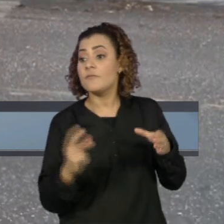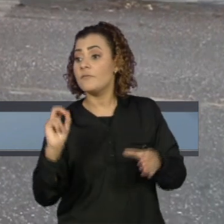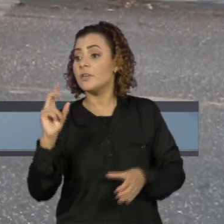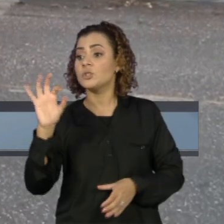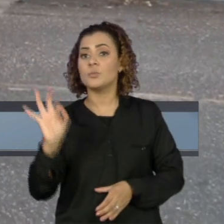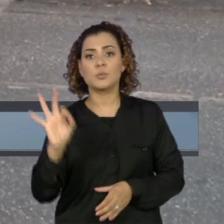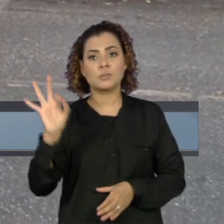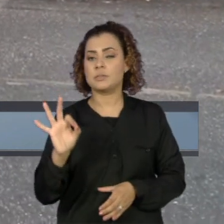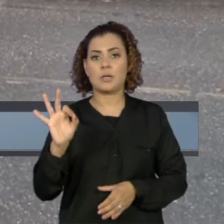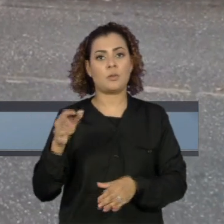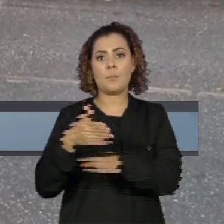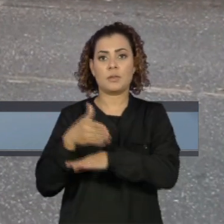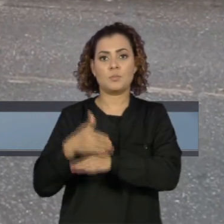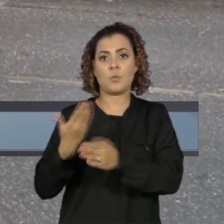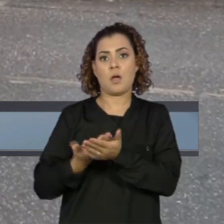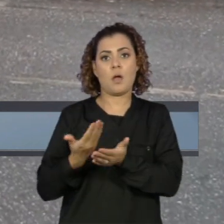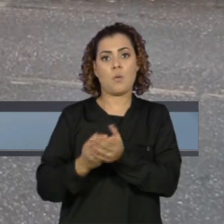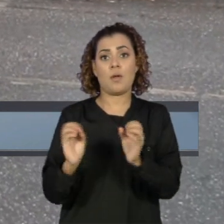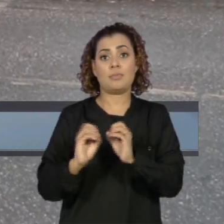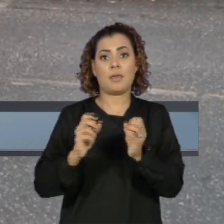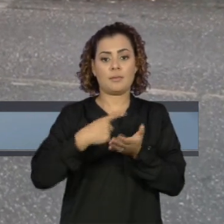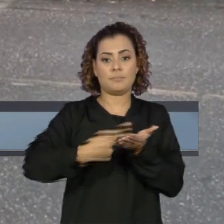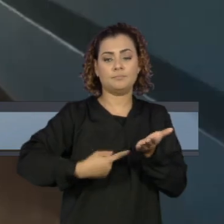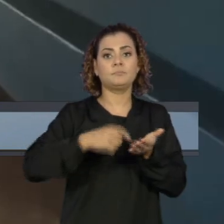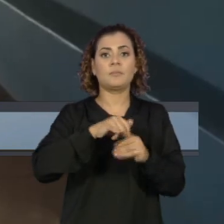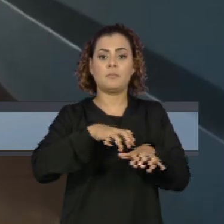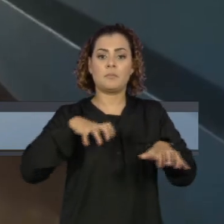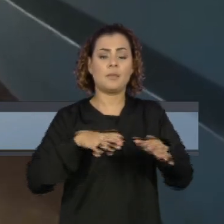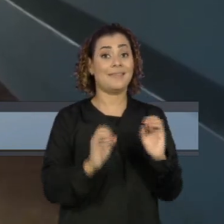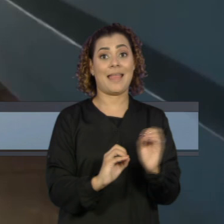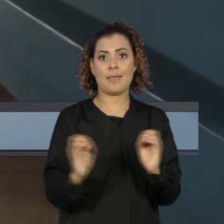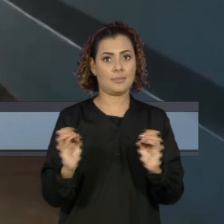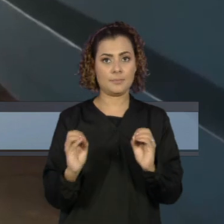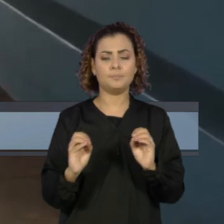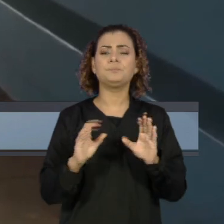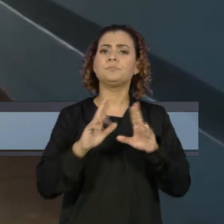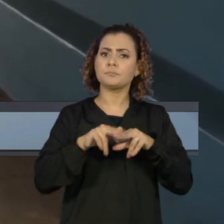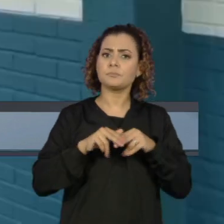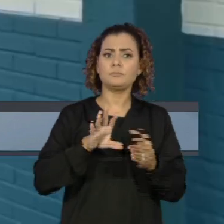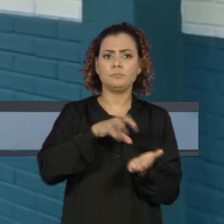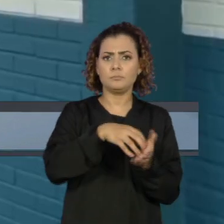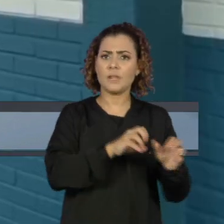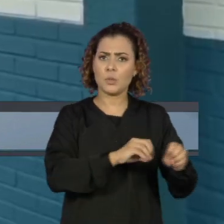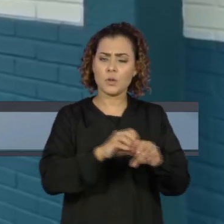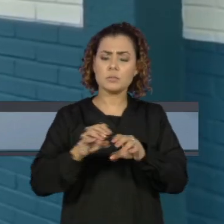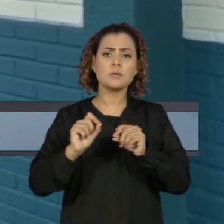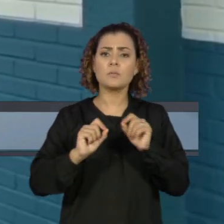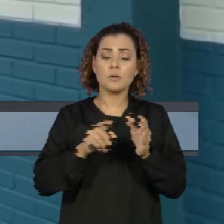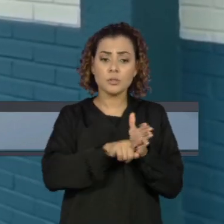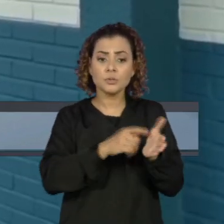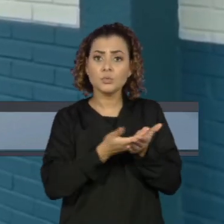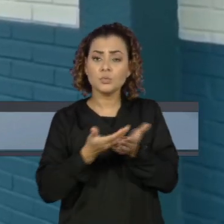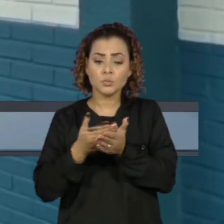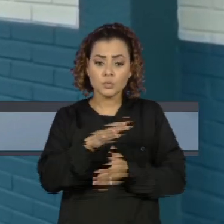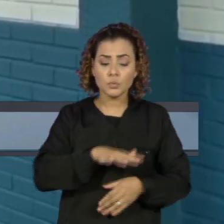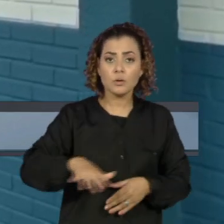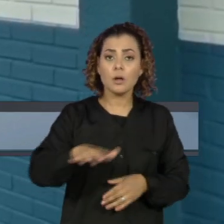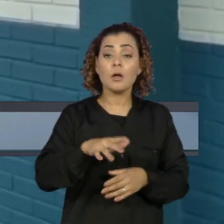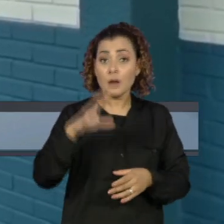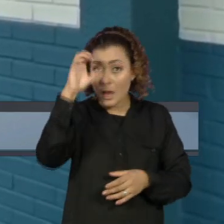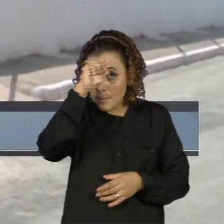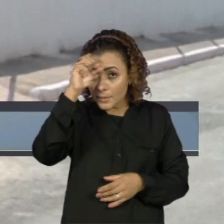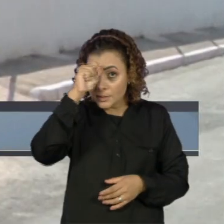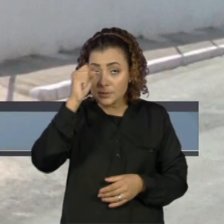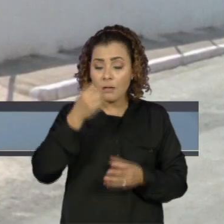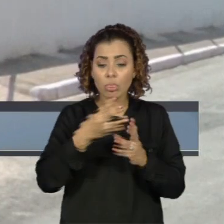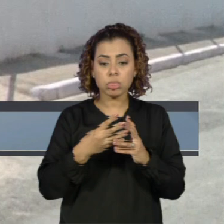participaram das aulas em apostilas ou online. A Seduc afirmou que, conforme estudos feitos na área, o aprendizado